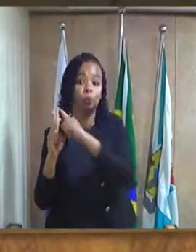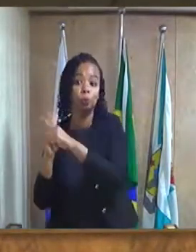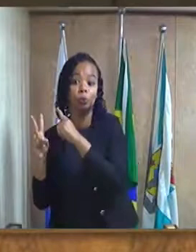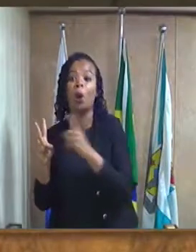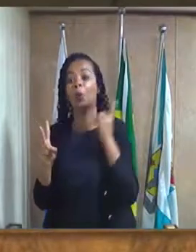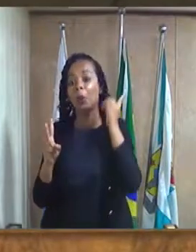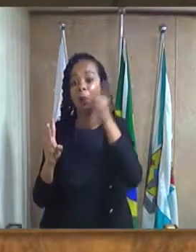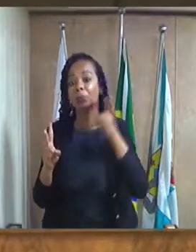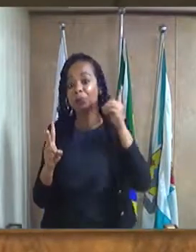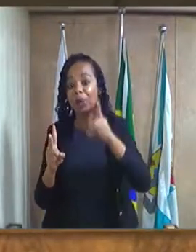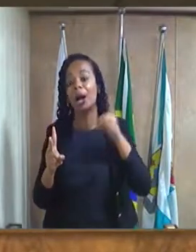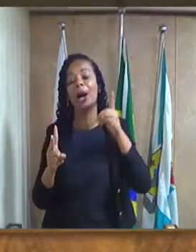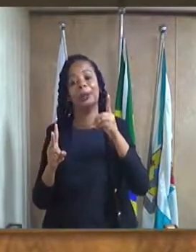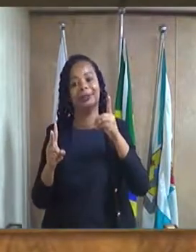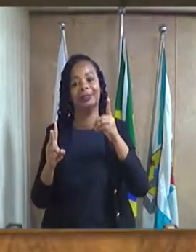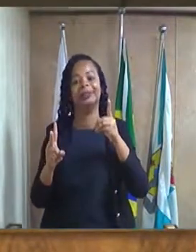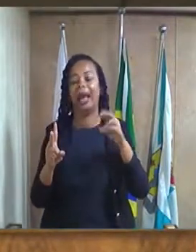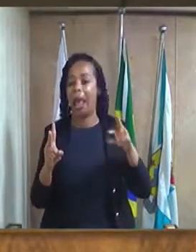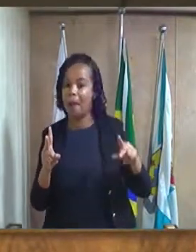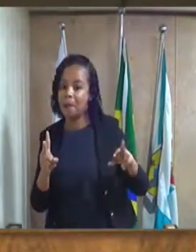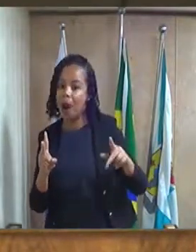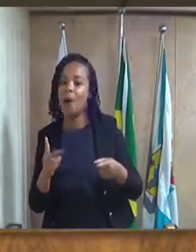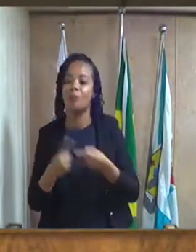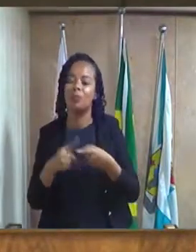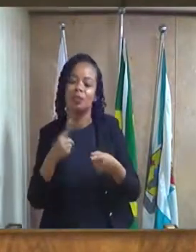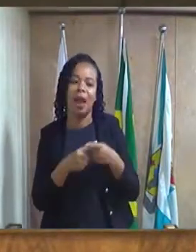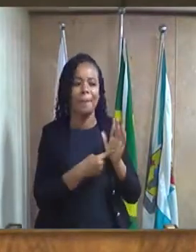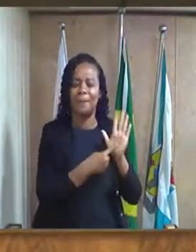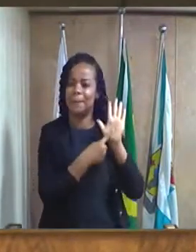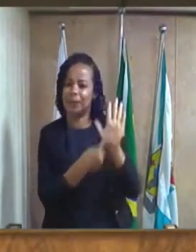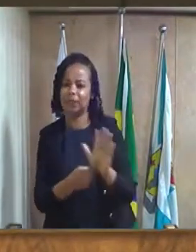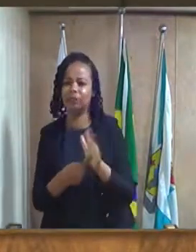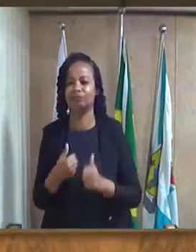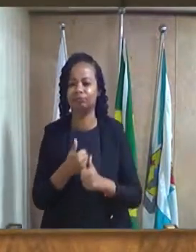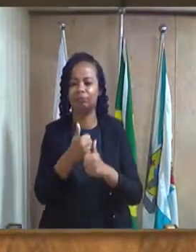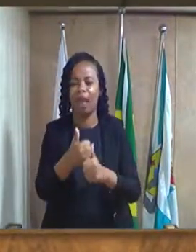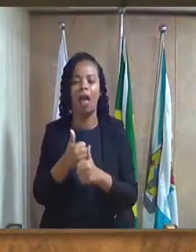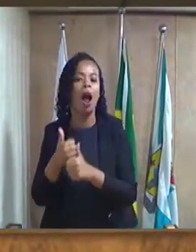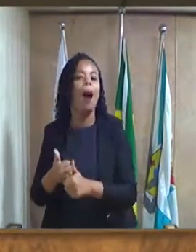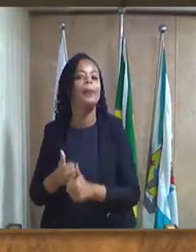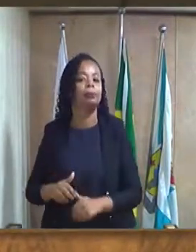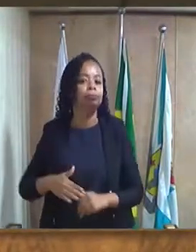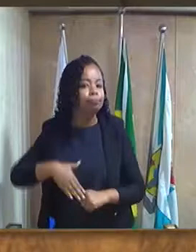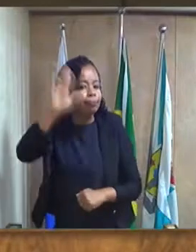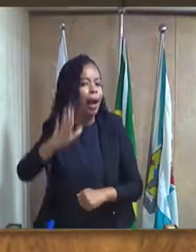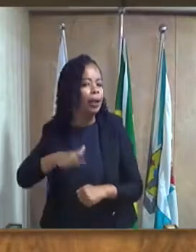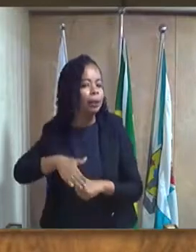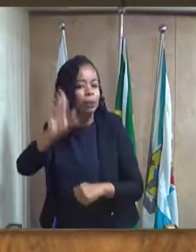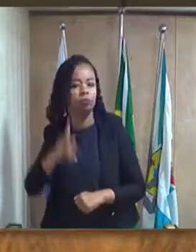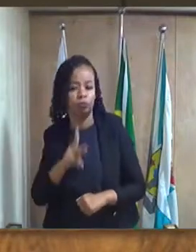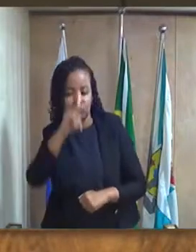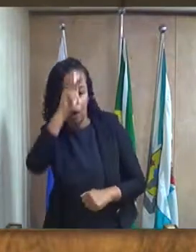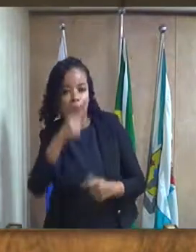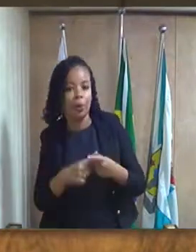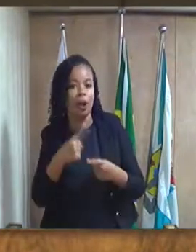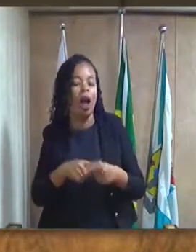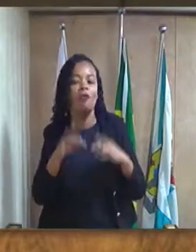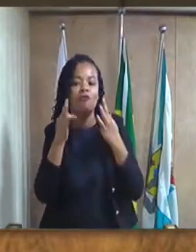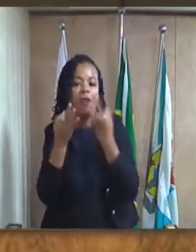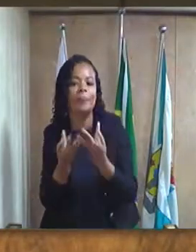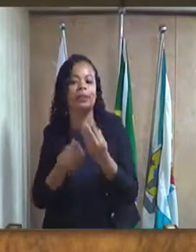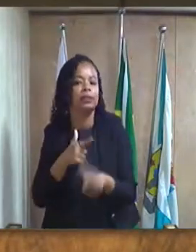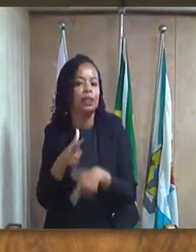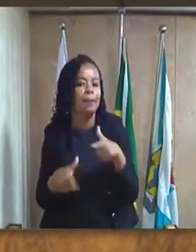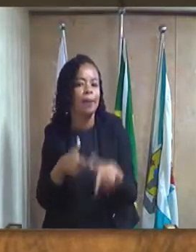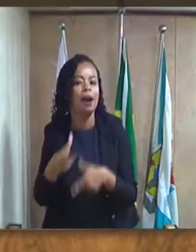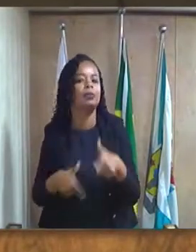Duque de Caxias hoje vai ter representação ainda maior, porque a família do Austin trabalha muito. Mas o meu